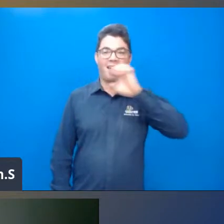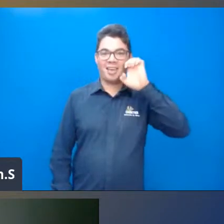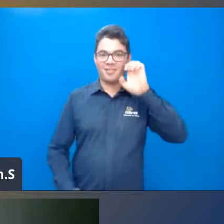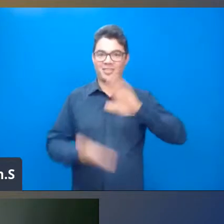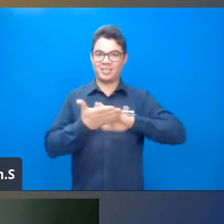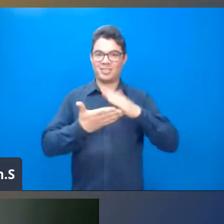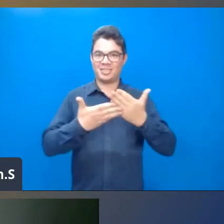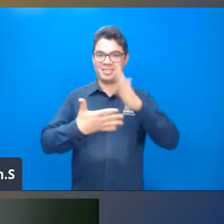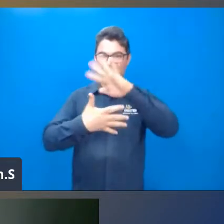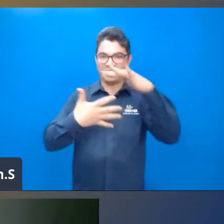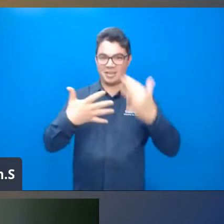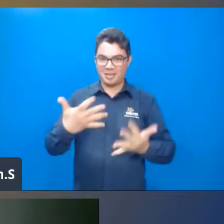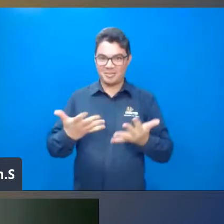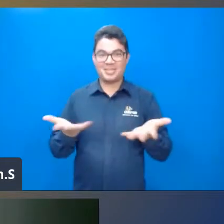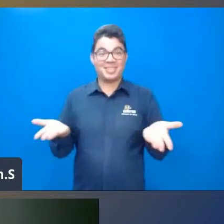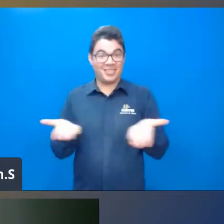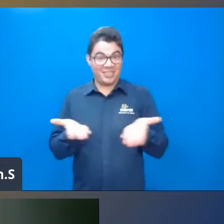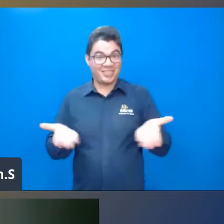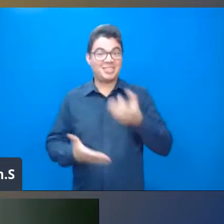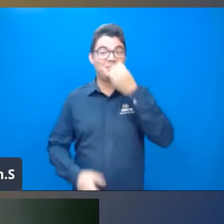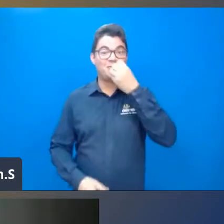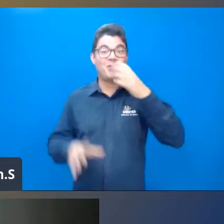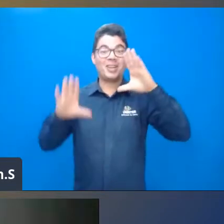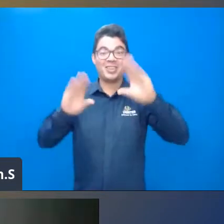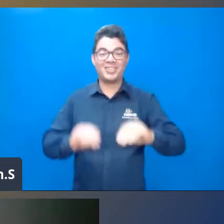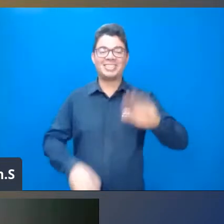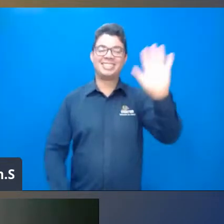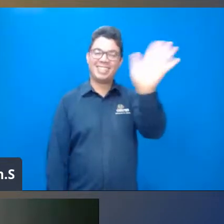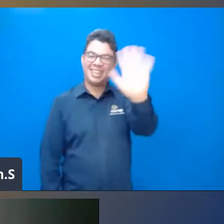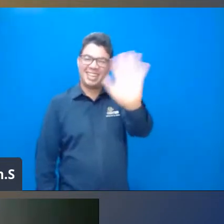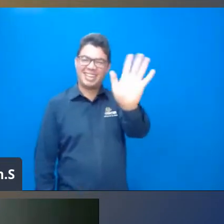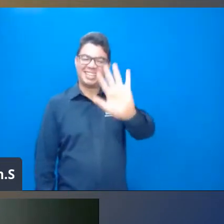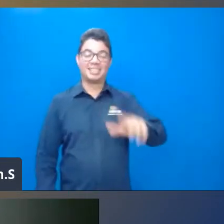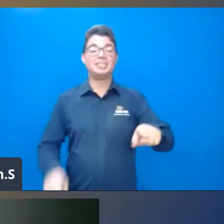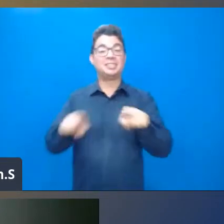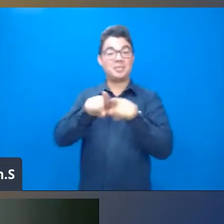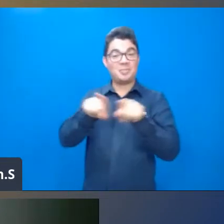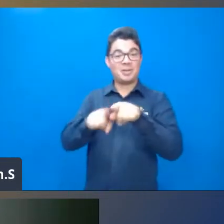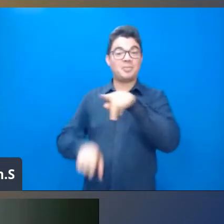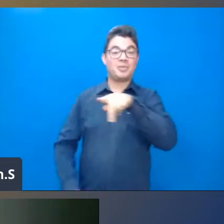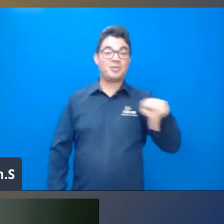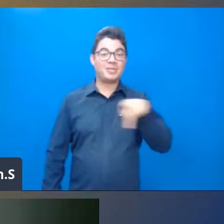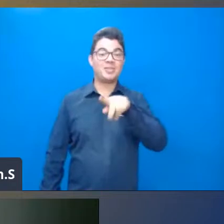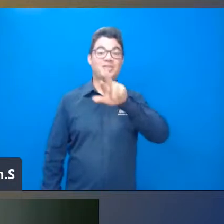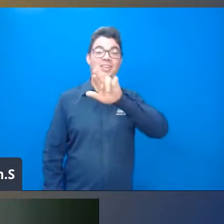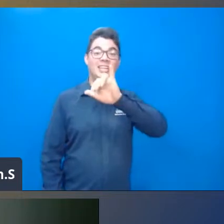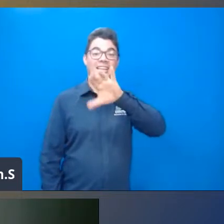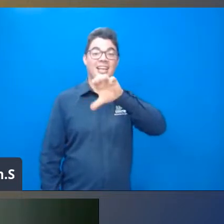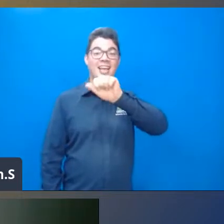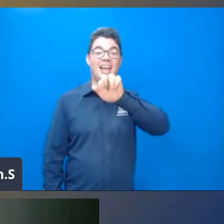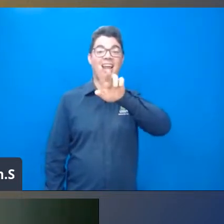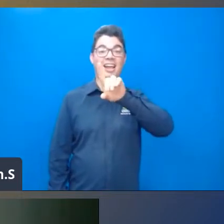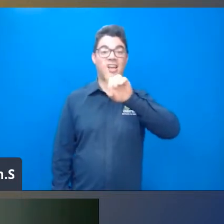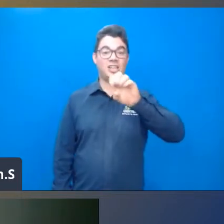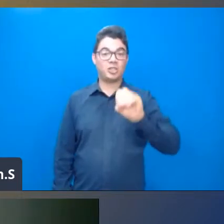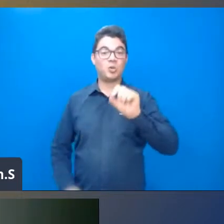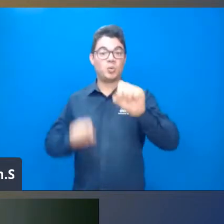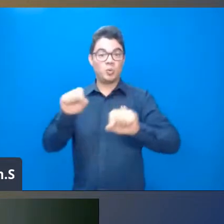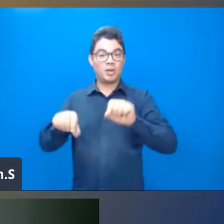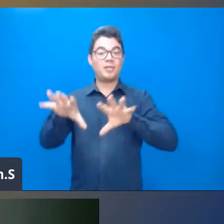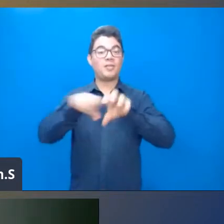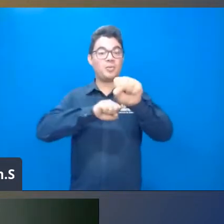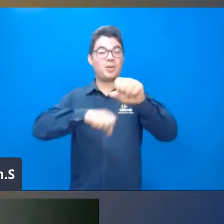intérprete de Libras. Boa noite, Everton. Professor Ricardo Zanardini, que é formado em